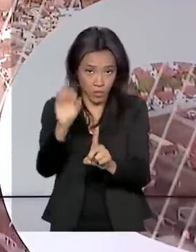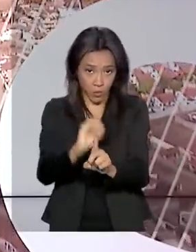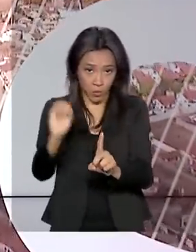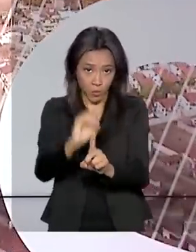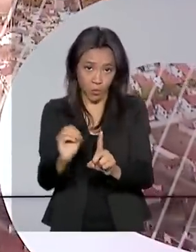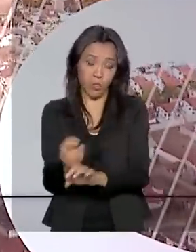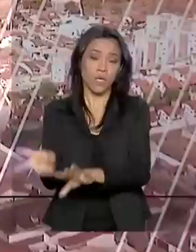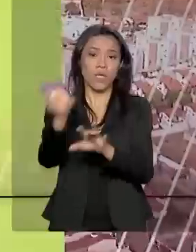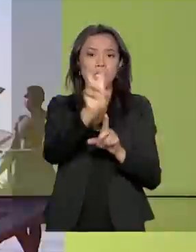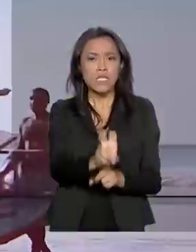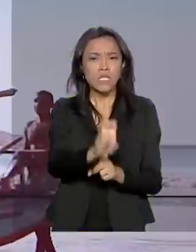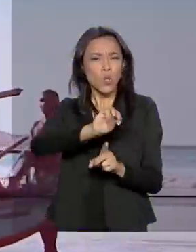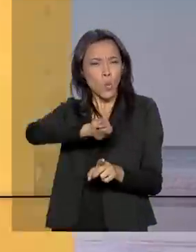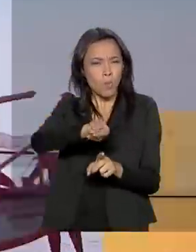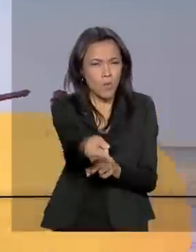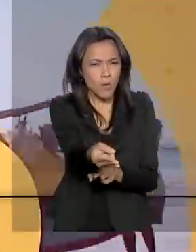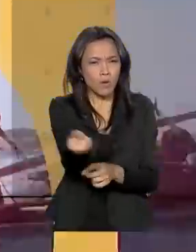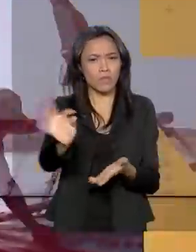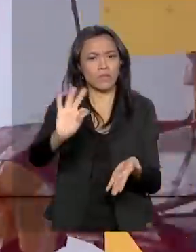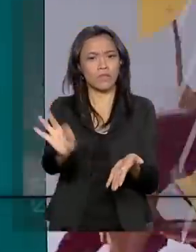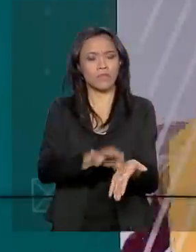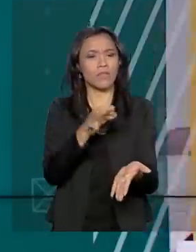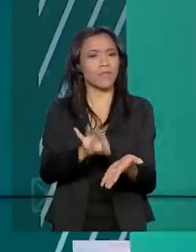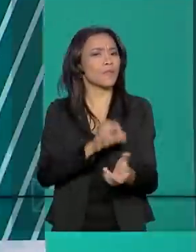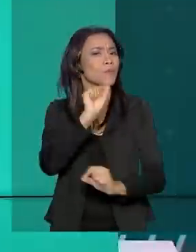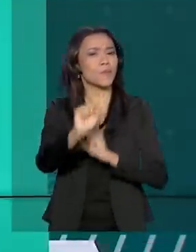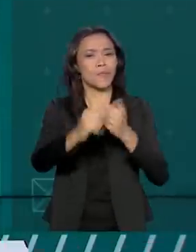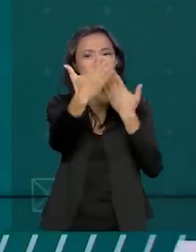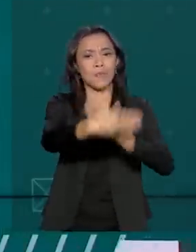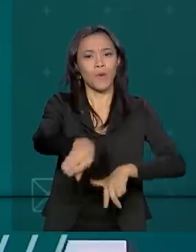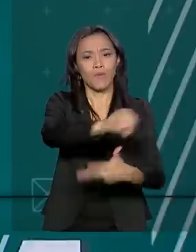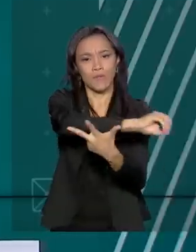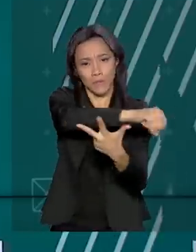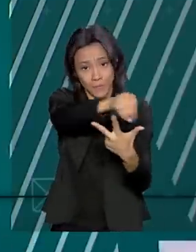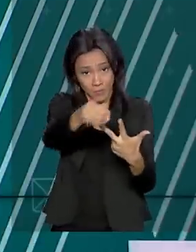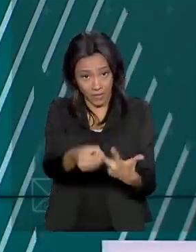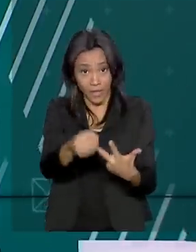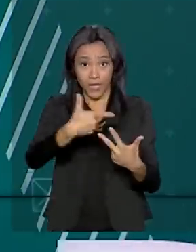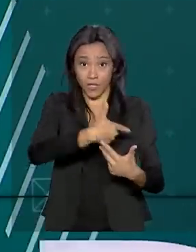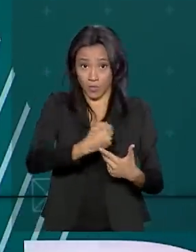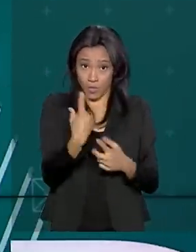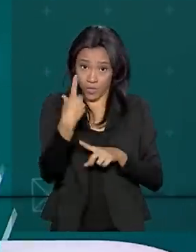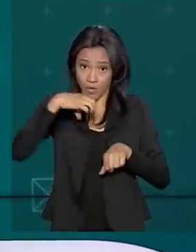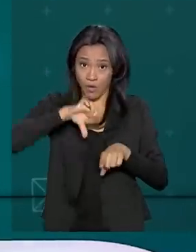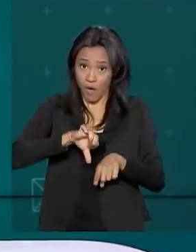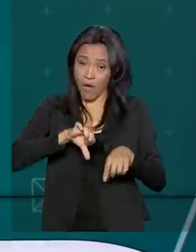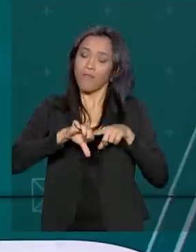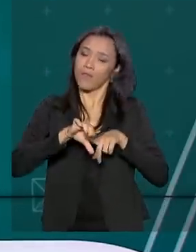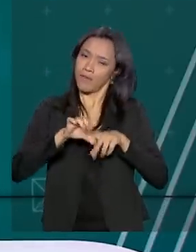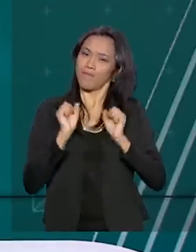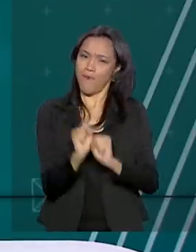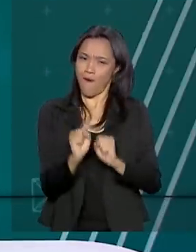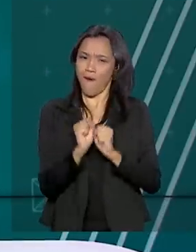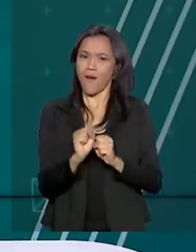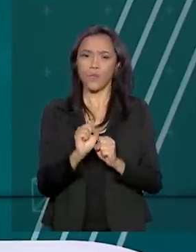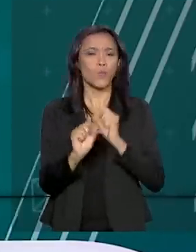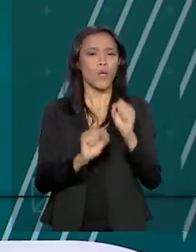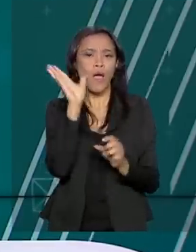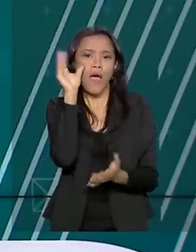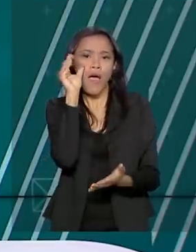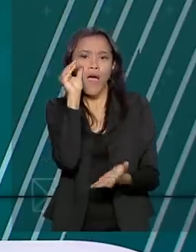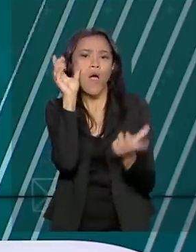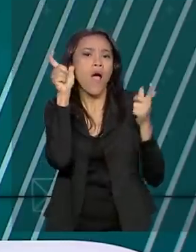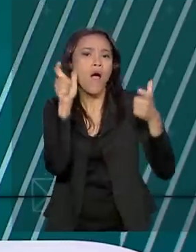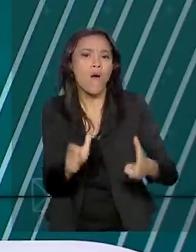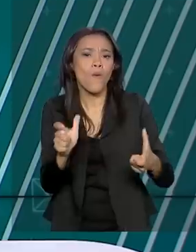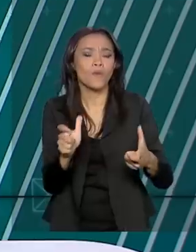de participantes inscritos no Exame Nacional do Ensino Médio, o Enem, de 2019, vão poder consultar os locais das